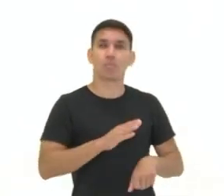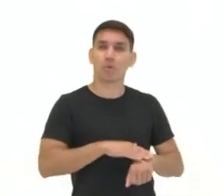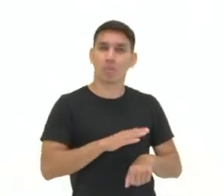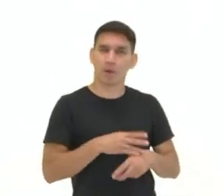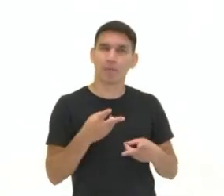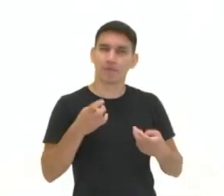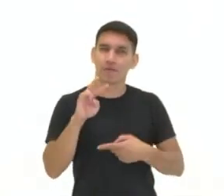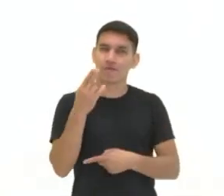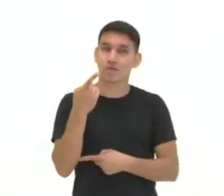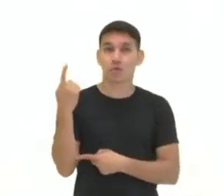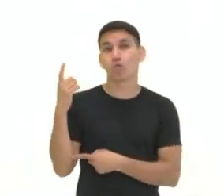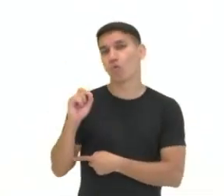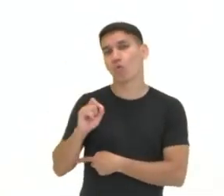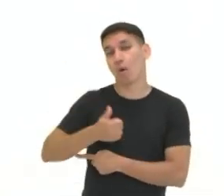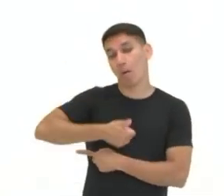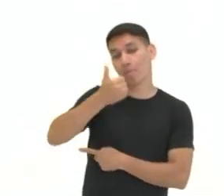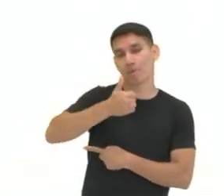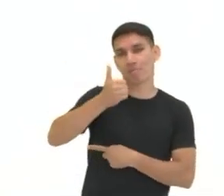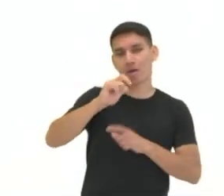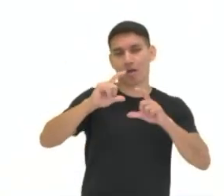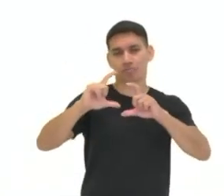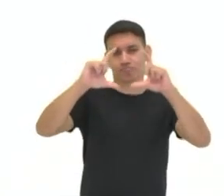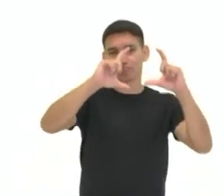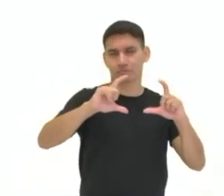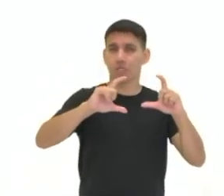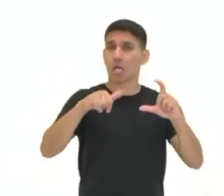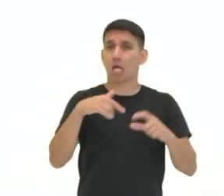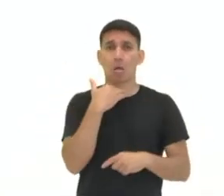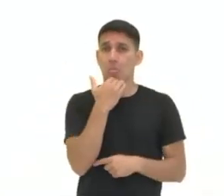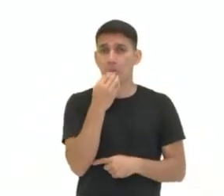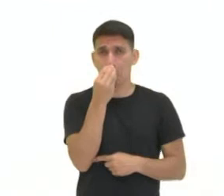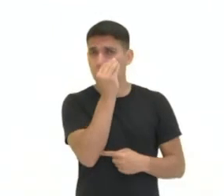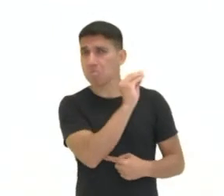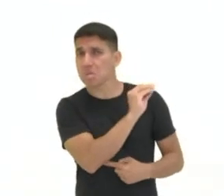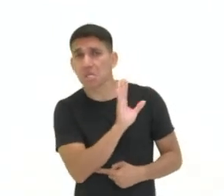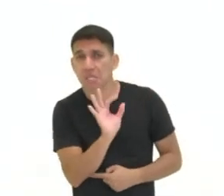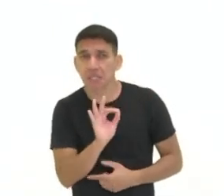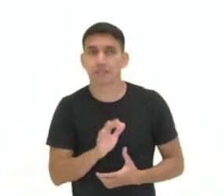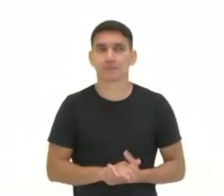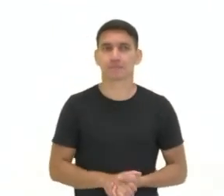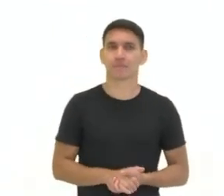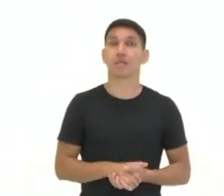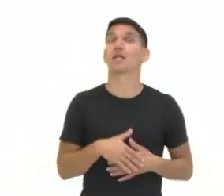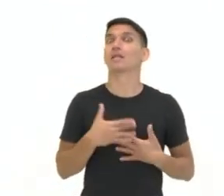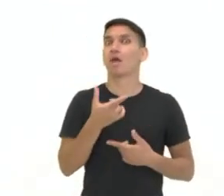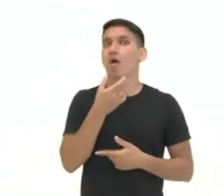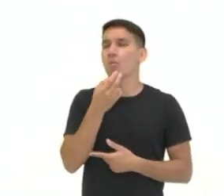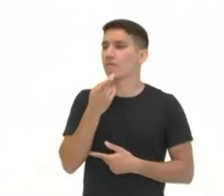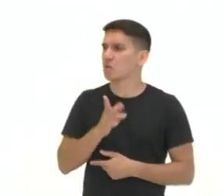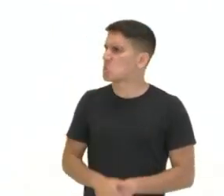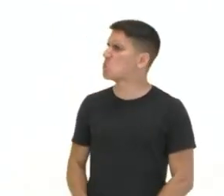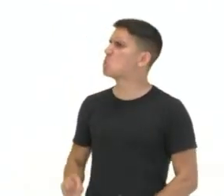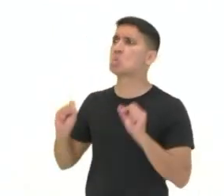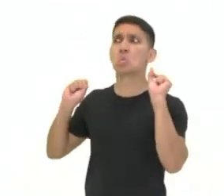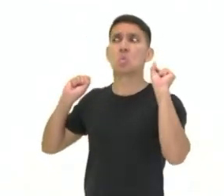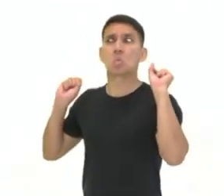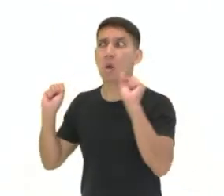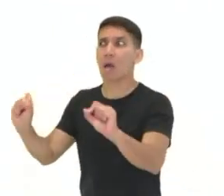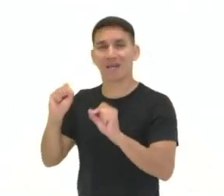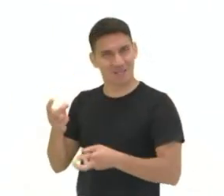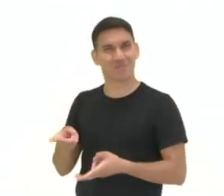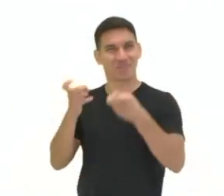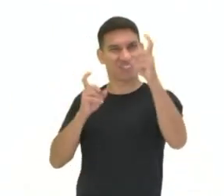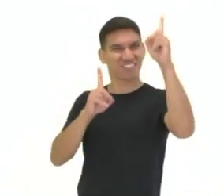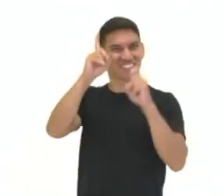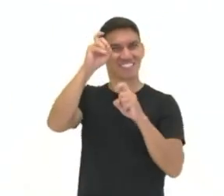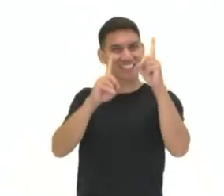ali o primeiro quadrinho, Já gerou uma expectativa de que ela não resolveria o problema dele, né? E daí ele fala, o que? Observem as expressões